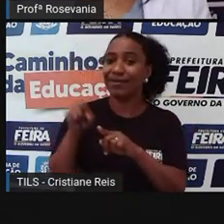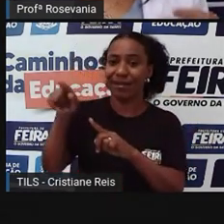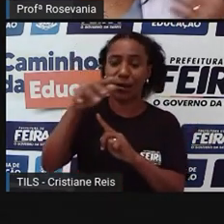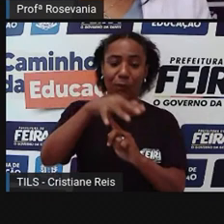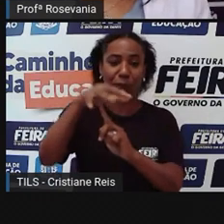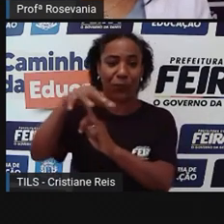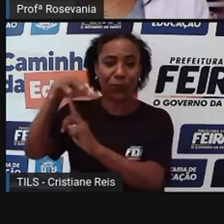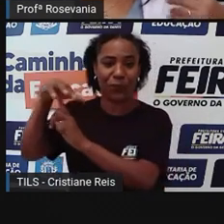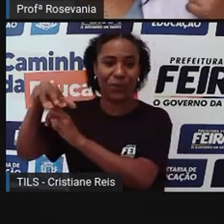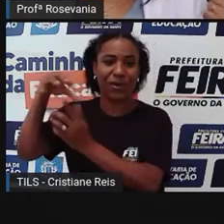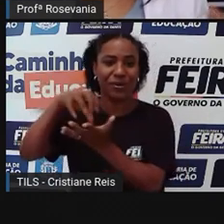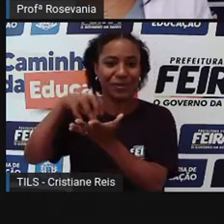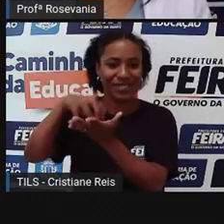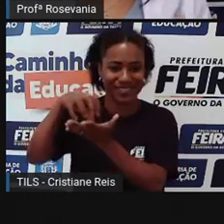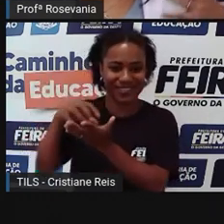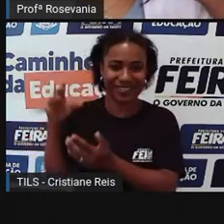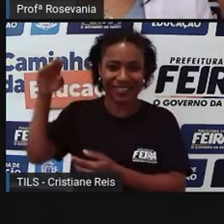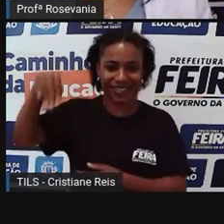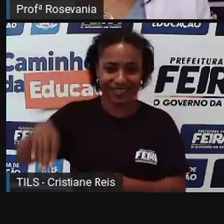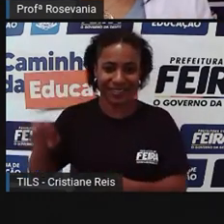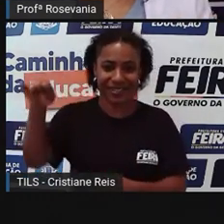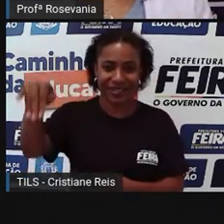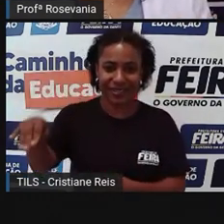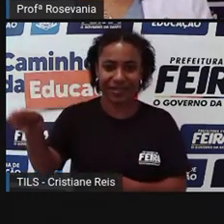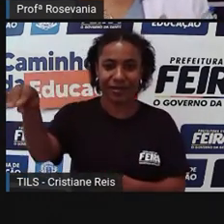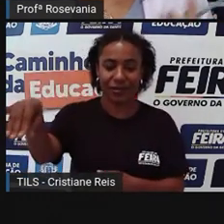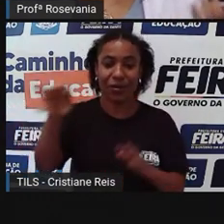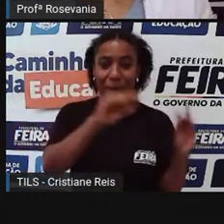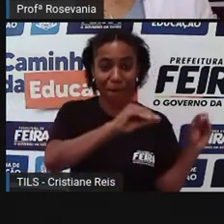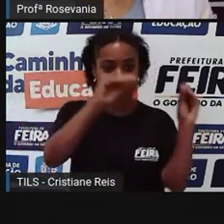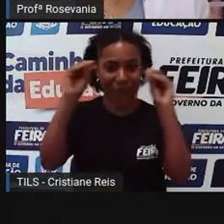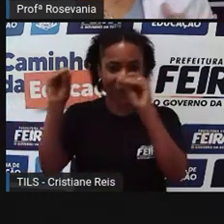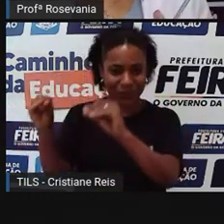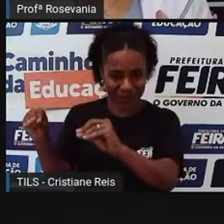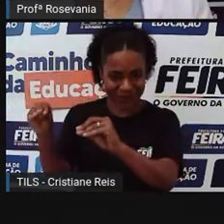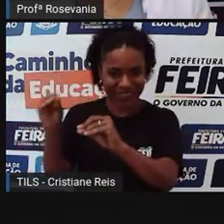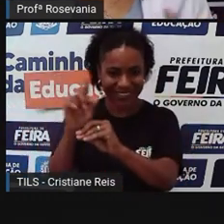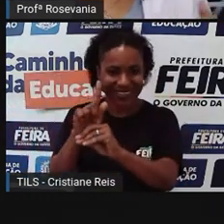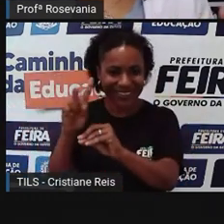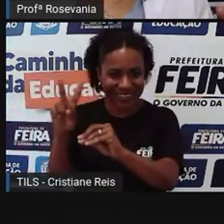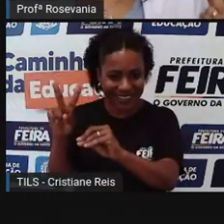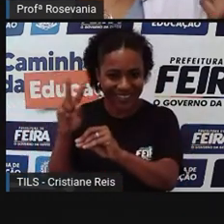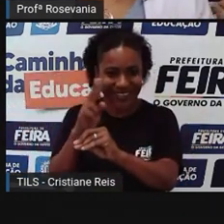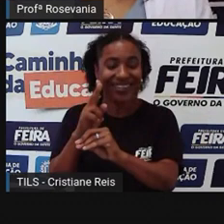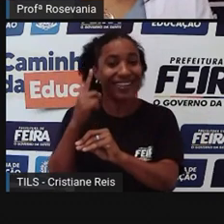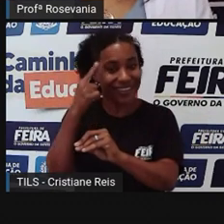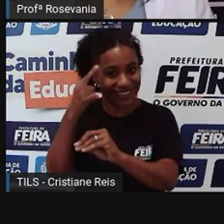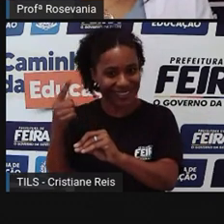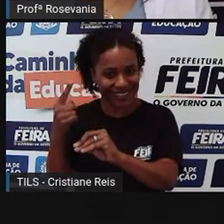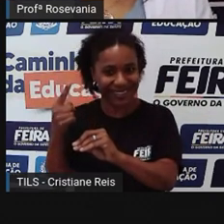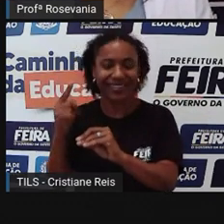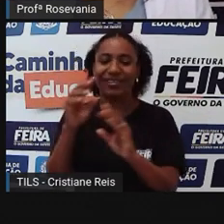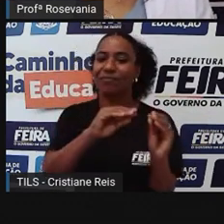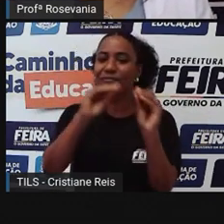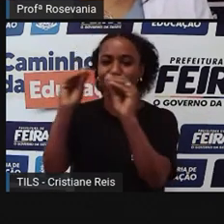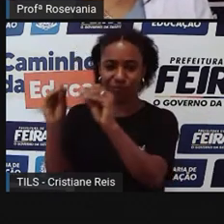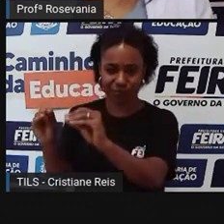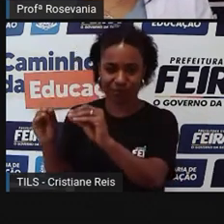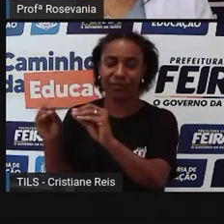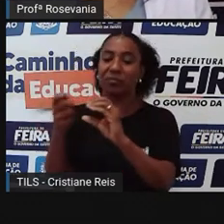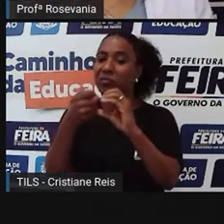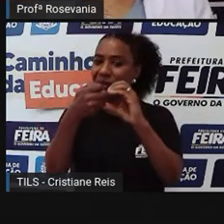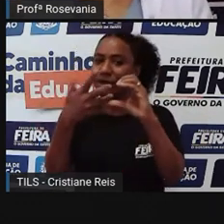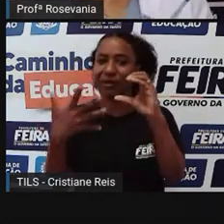que foi onde foi levado, né, todos os trabalhadores da Avenida Getúlio Parques e da Senhor dos Passos, eles têm essa